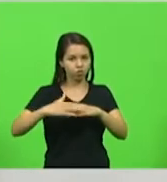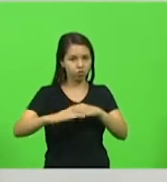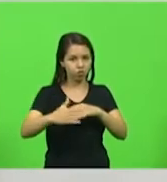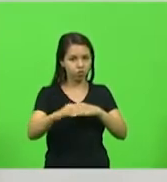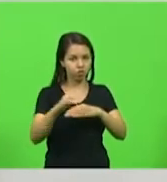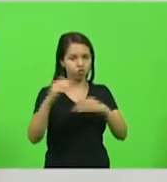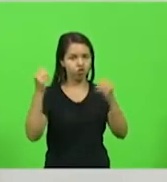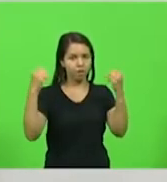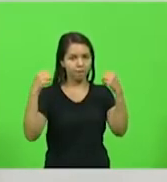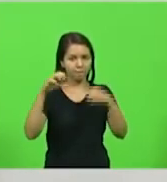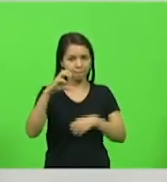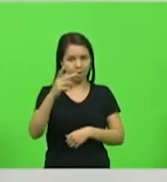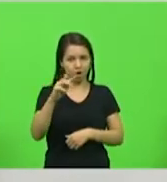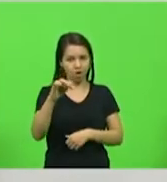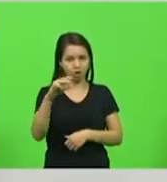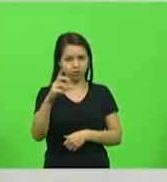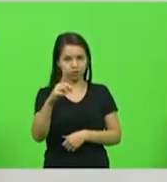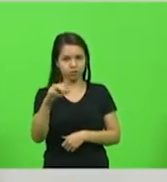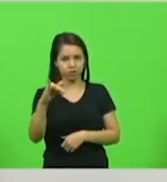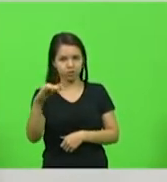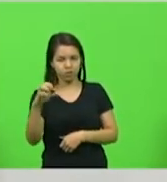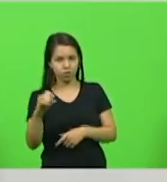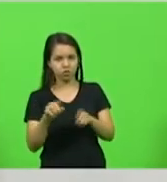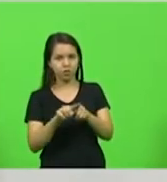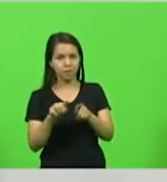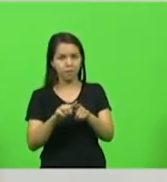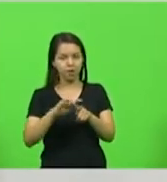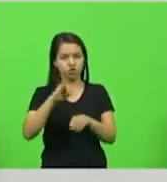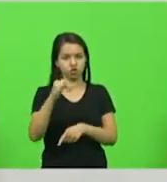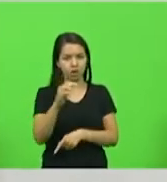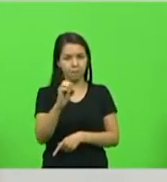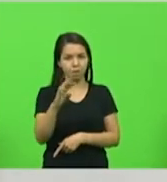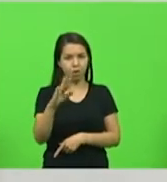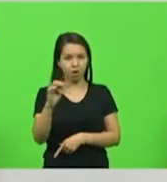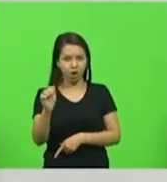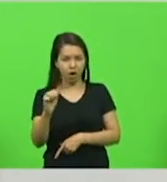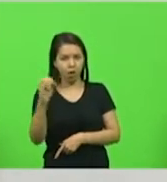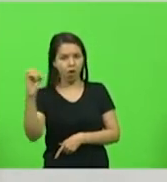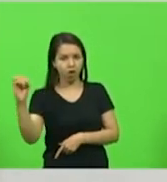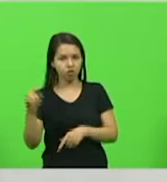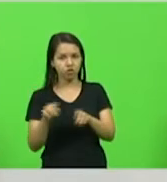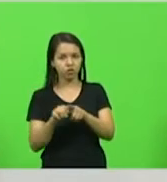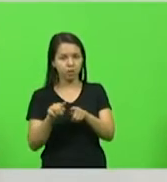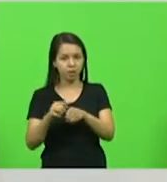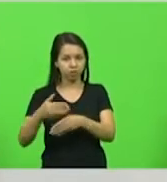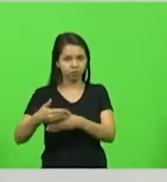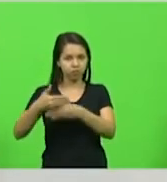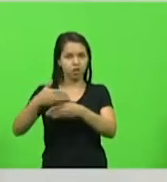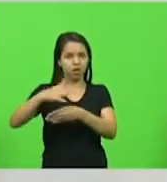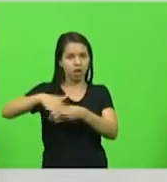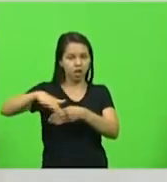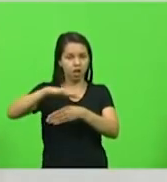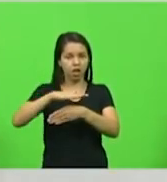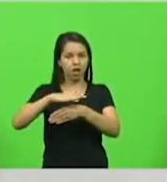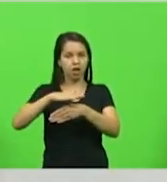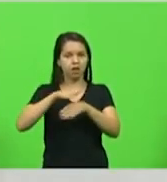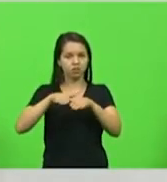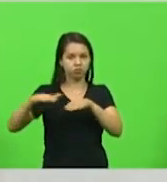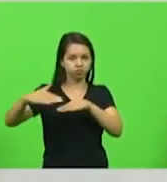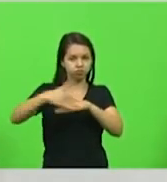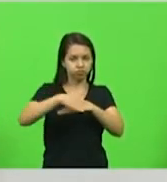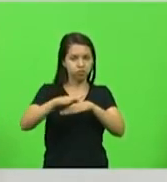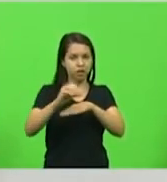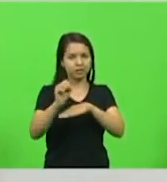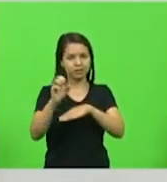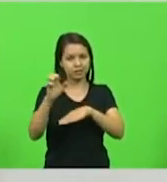entre Ouro e Jaburá no oeste, a contenção na Serra do Rio do Rastro, aqui na Serra, a revitalização